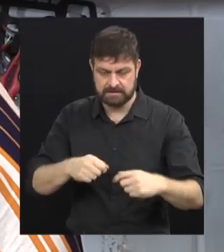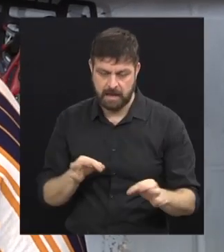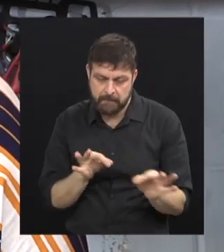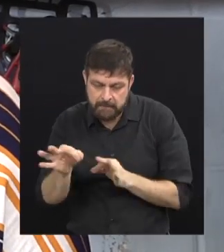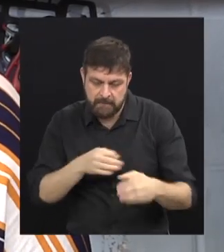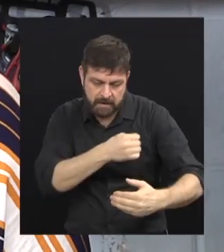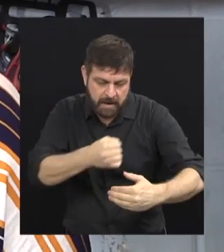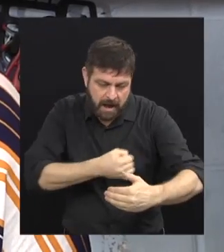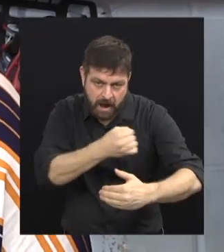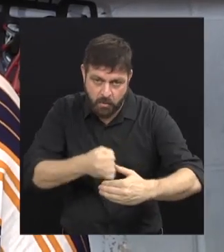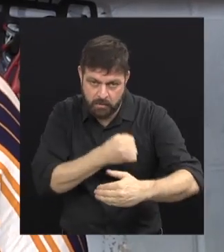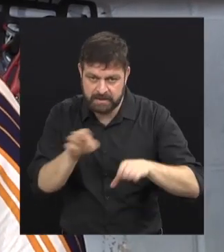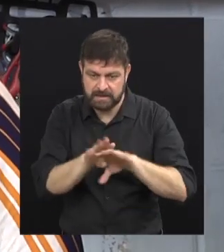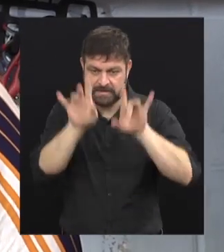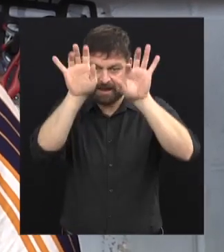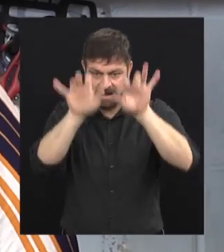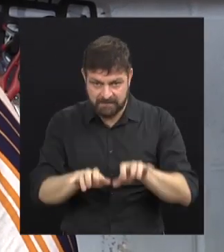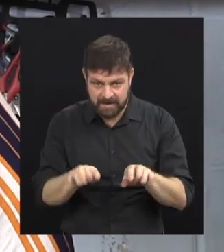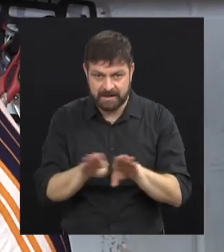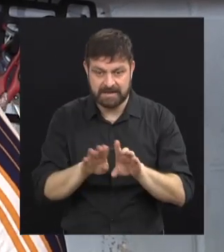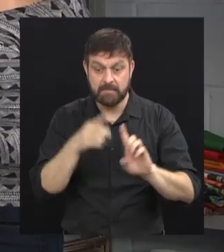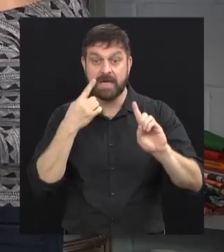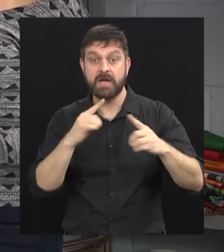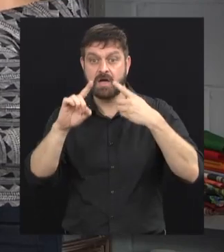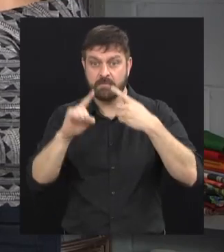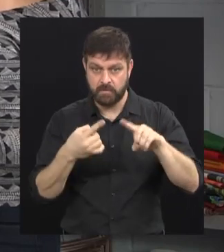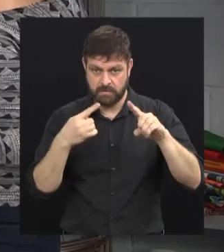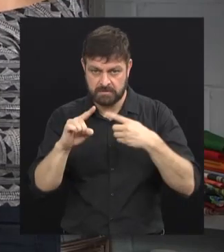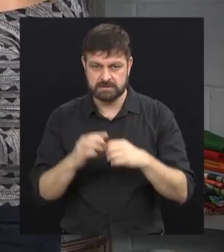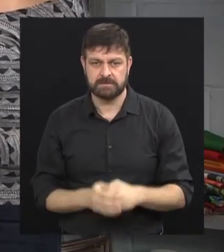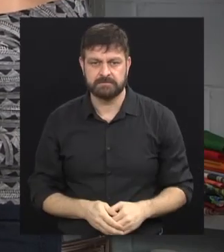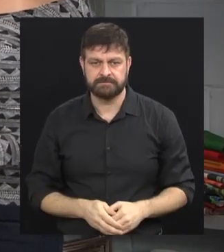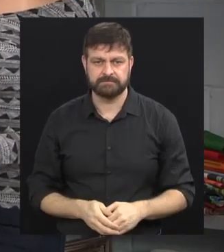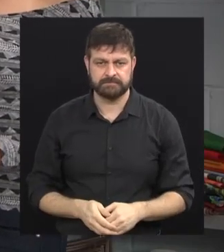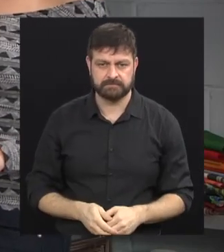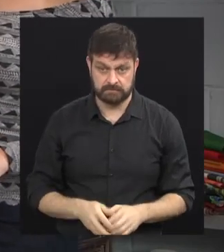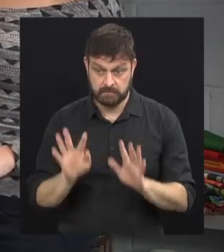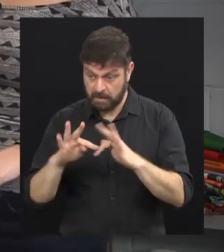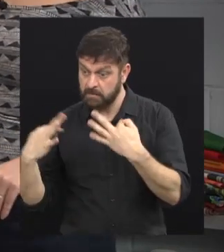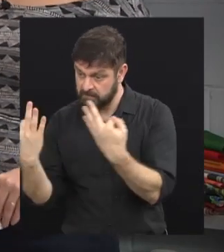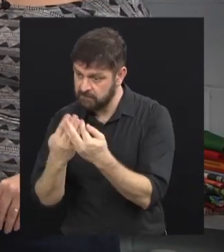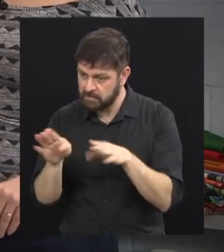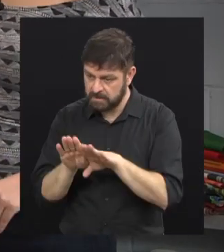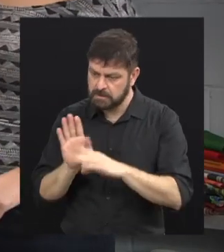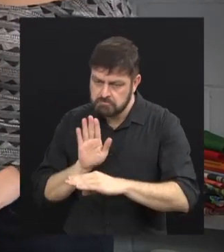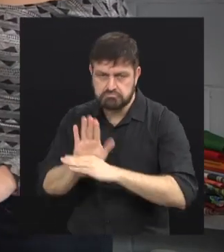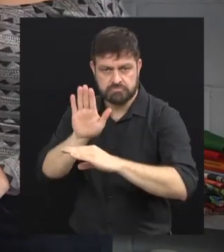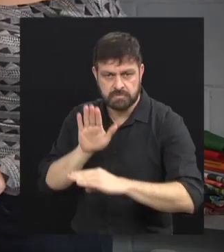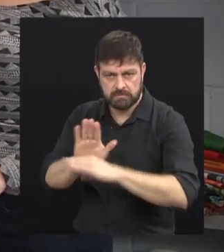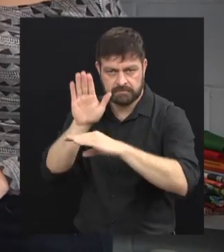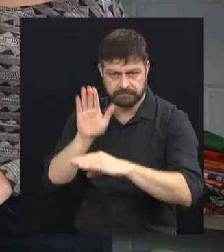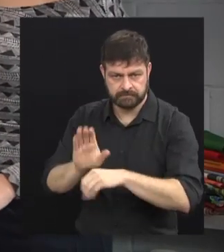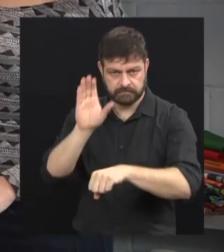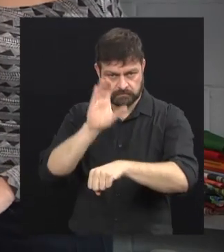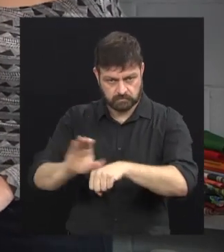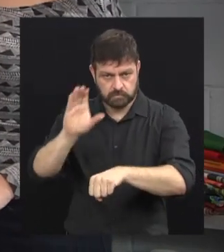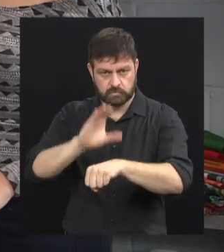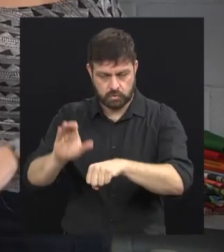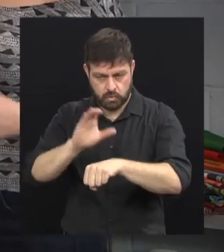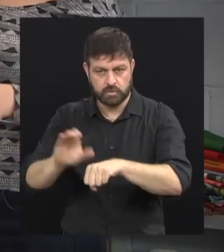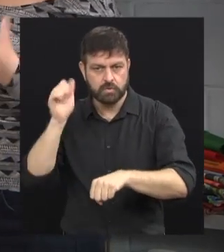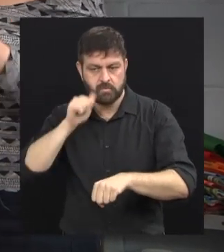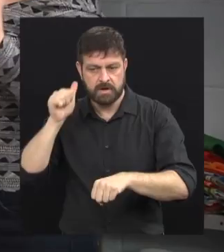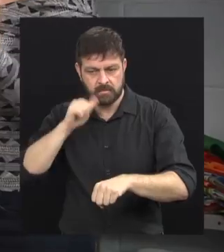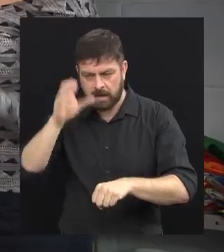culinária, informática e música. Existe tudo para as famílias, então, também. Tudo para as famílias também. essas